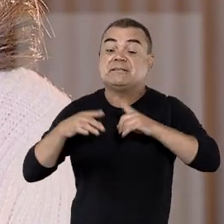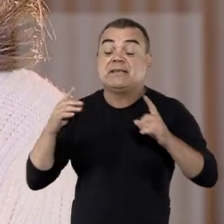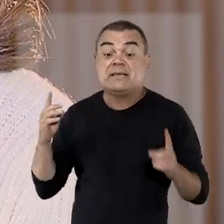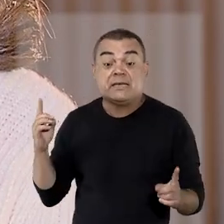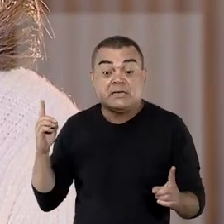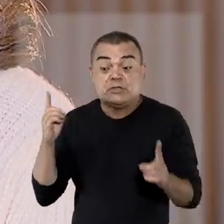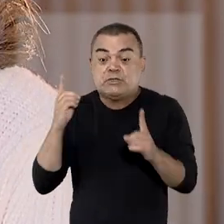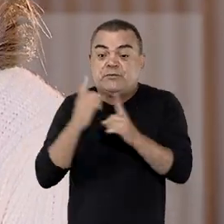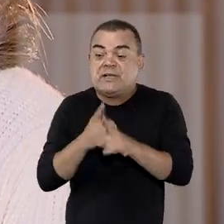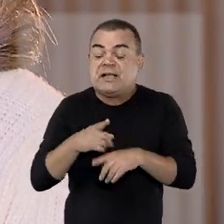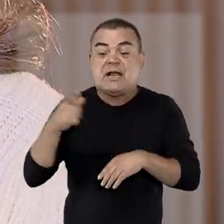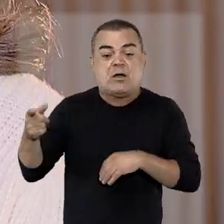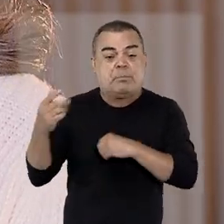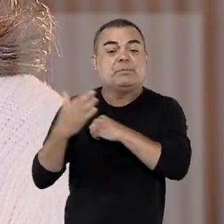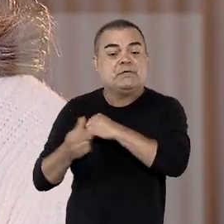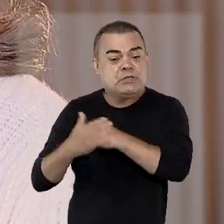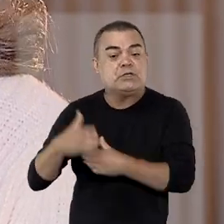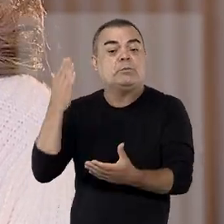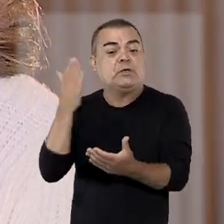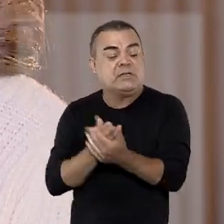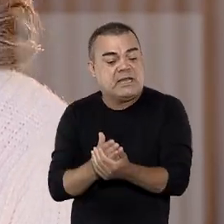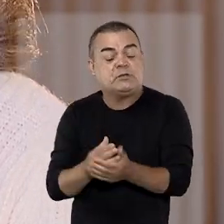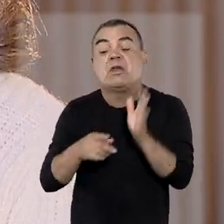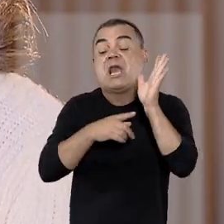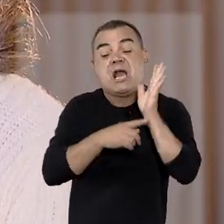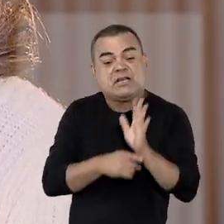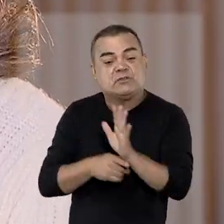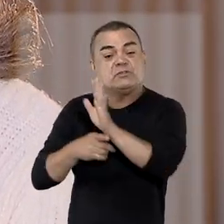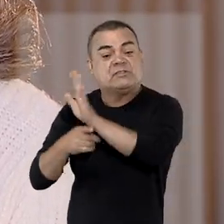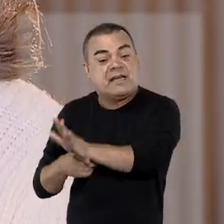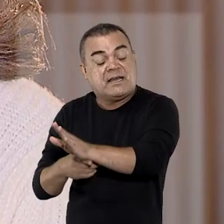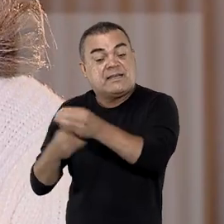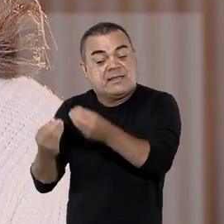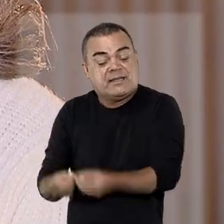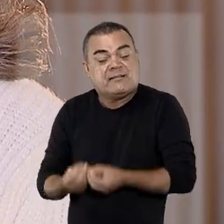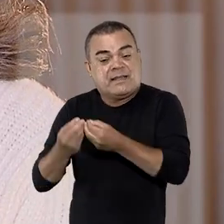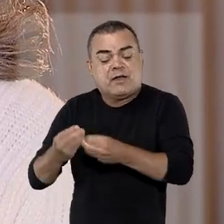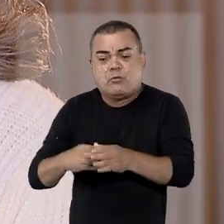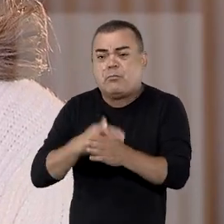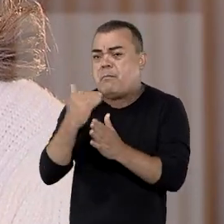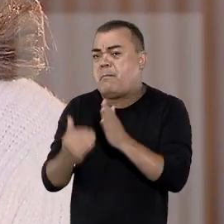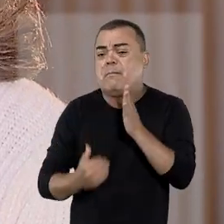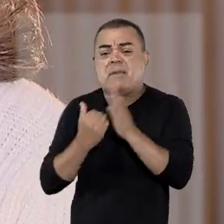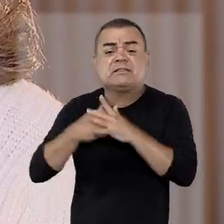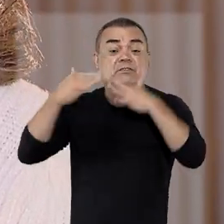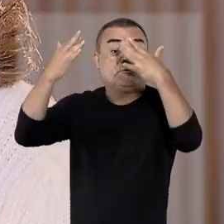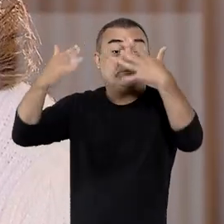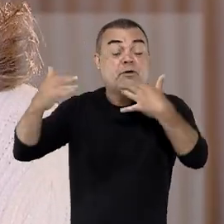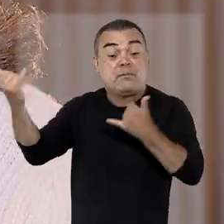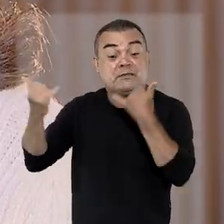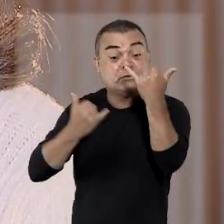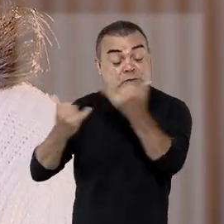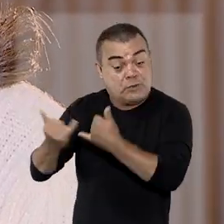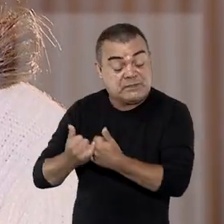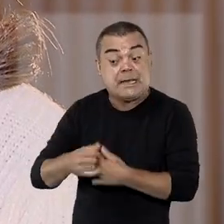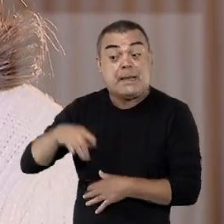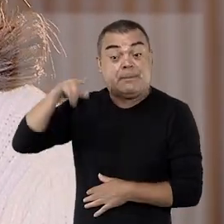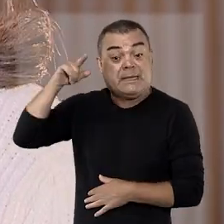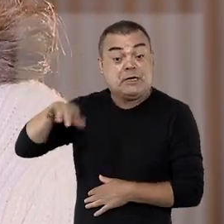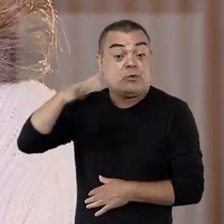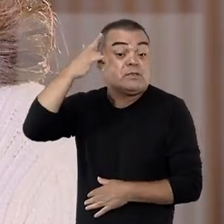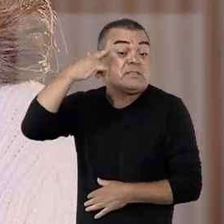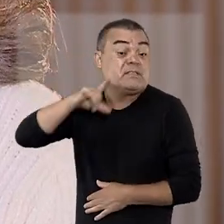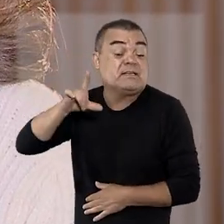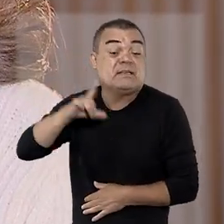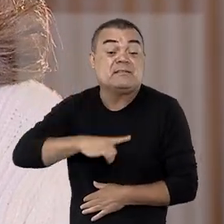trabalho vai ser identificar a demanda dele, vai ser ajudar o cliente, vai ser fornecer o máximo de informações possíveis para